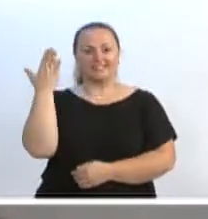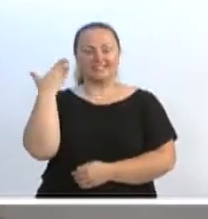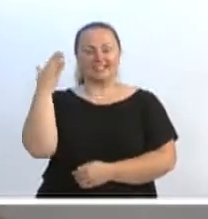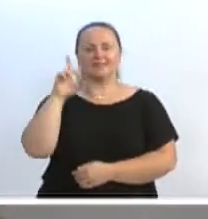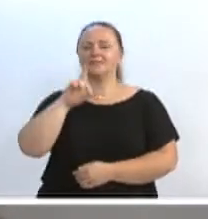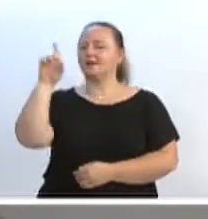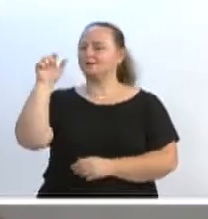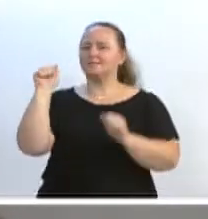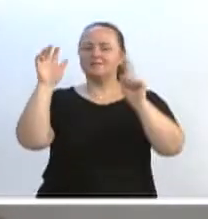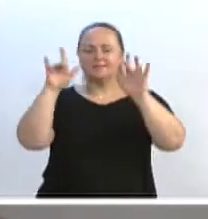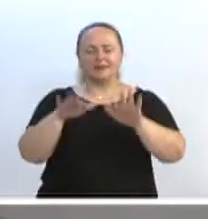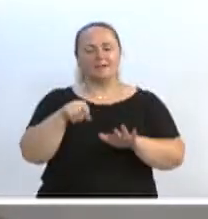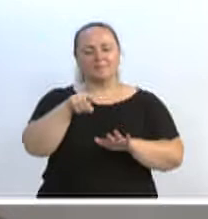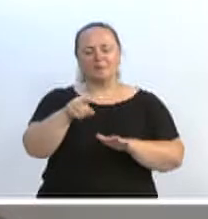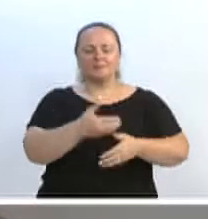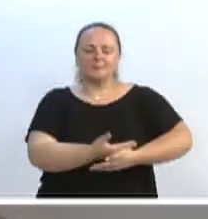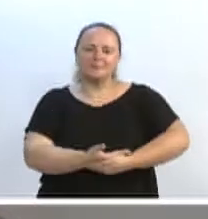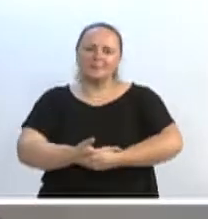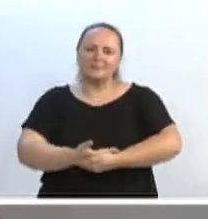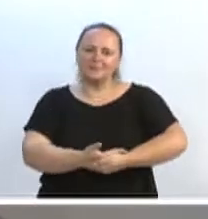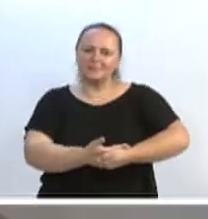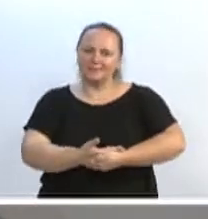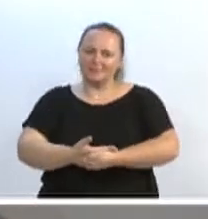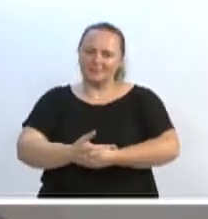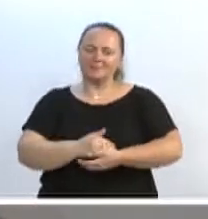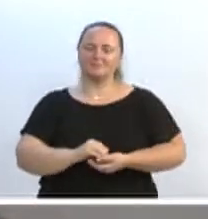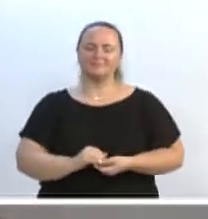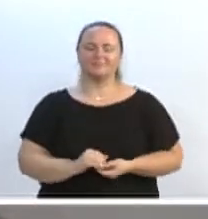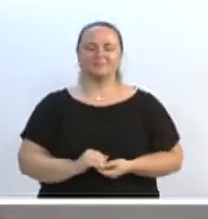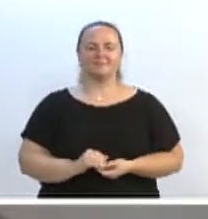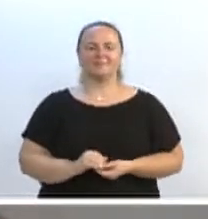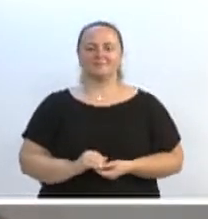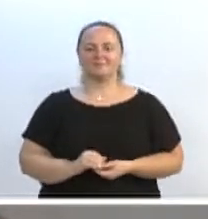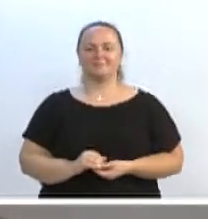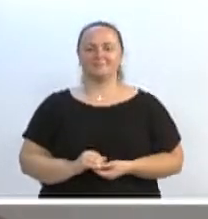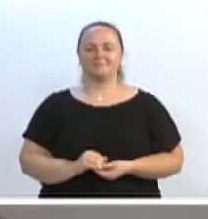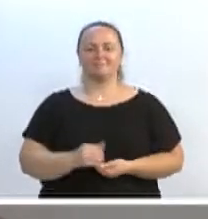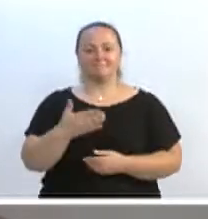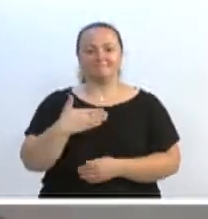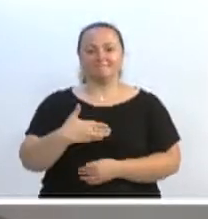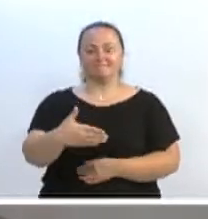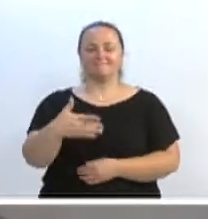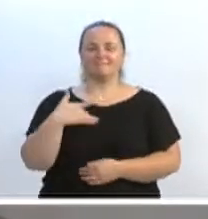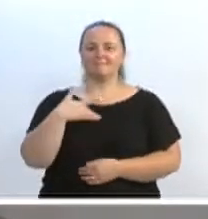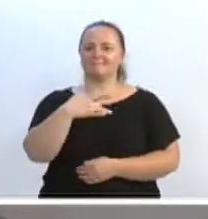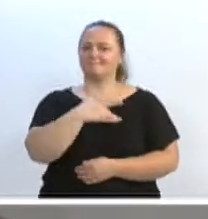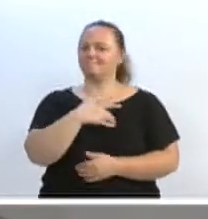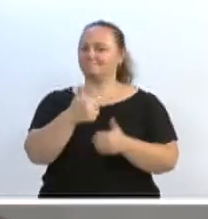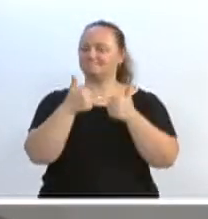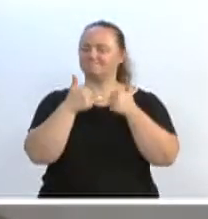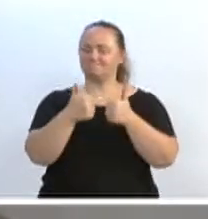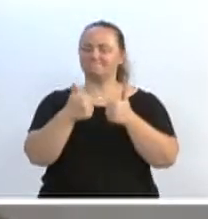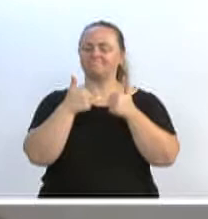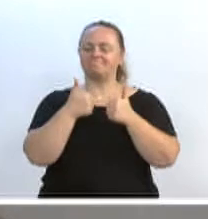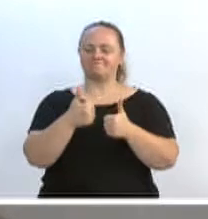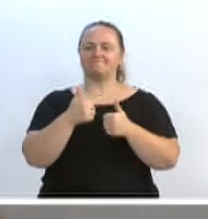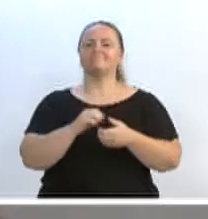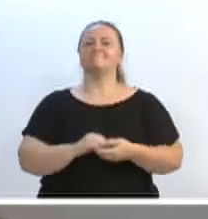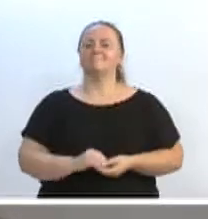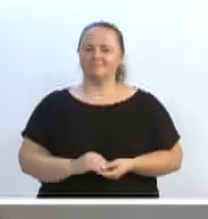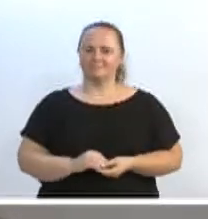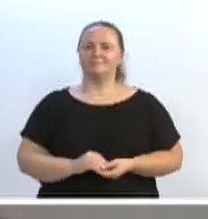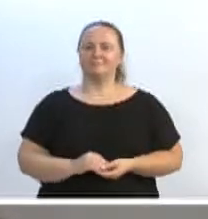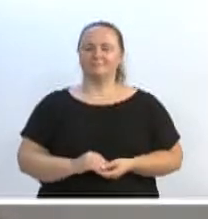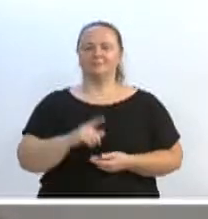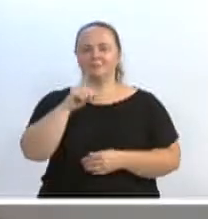nova jornada como pai e mãe, e a pequena Manu, que venha com bastante saúde, e assim como o pai e a